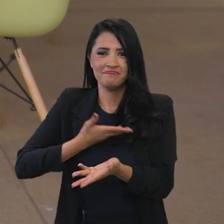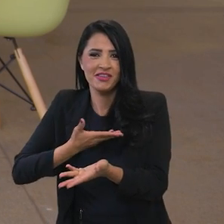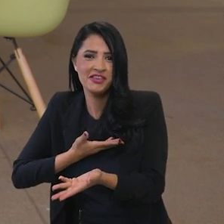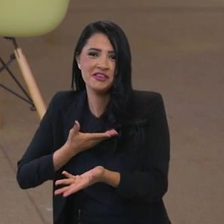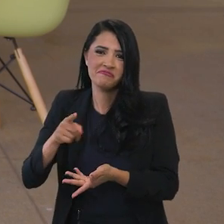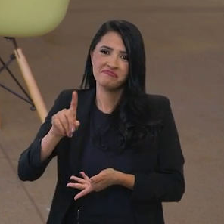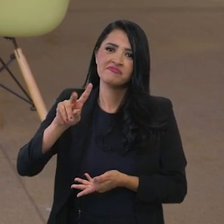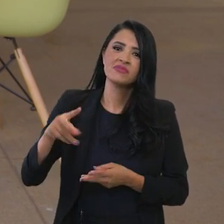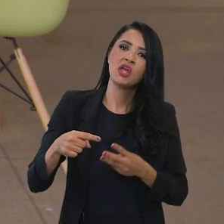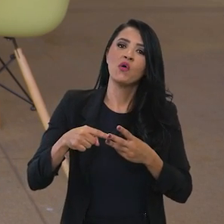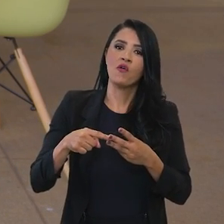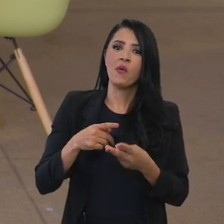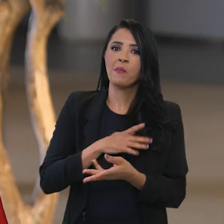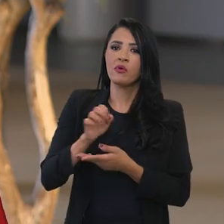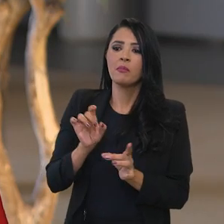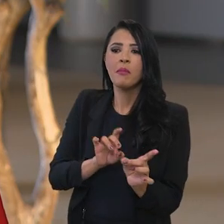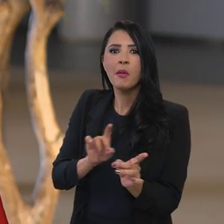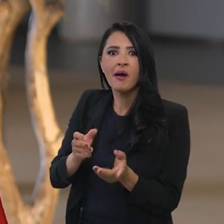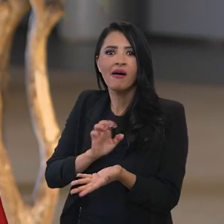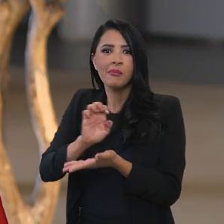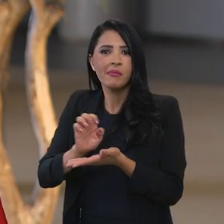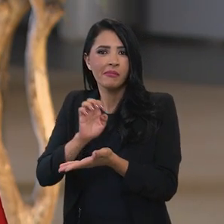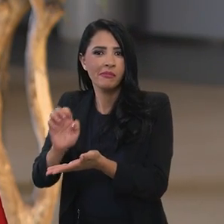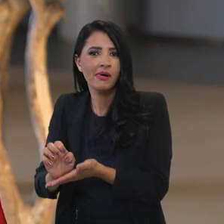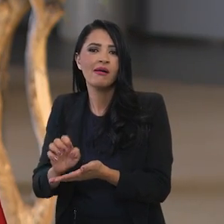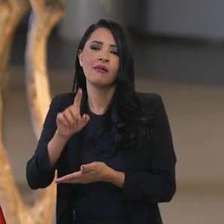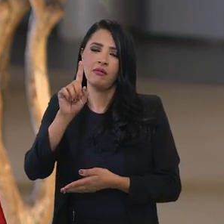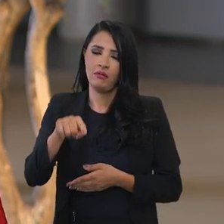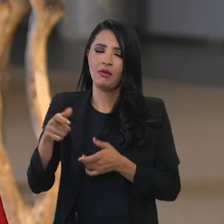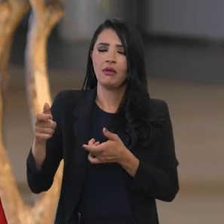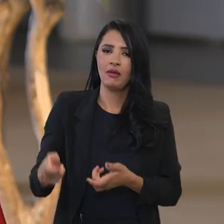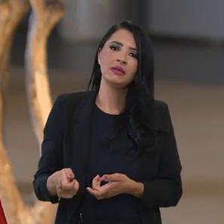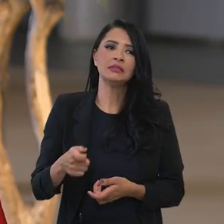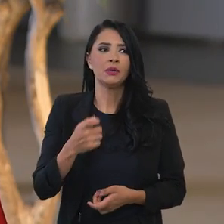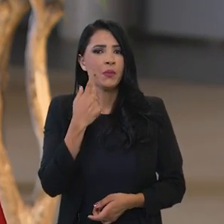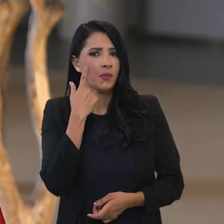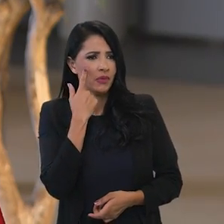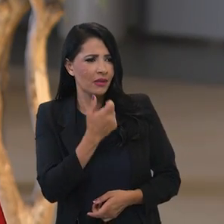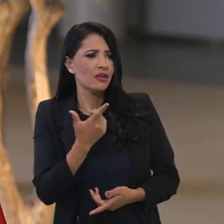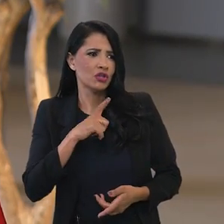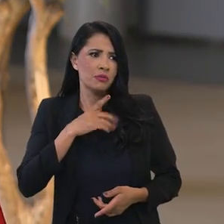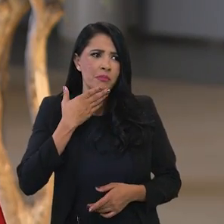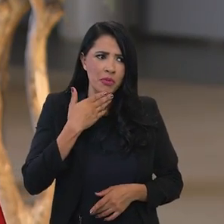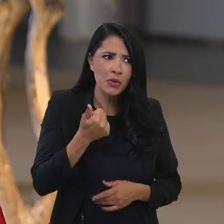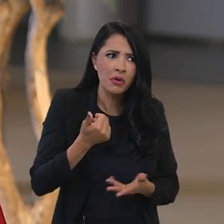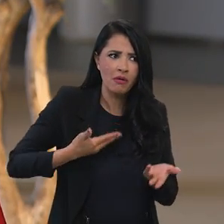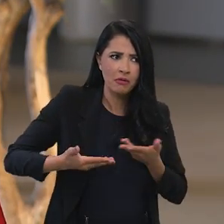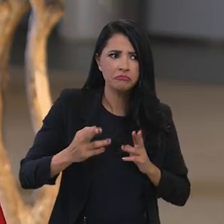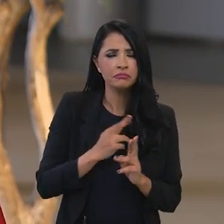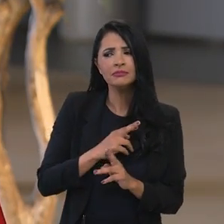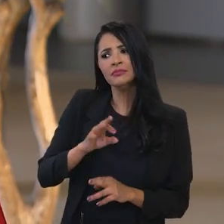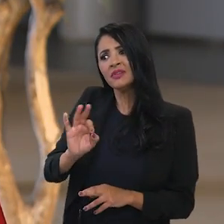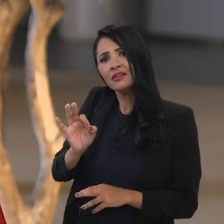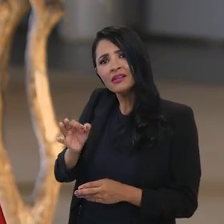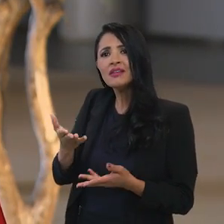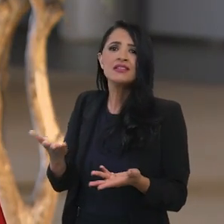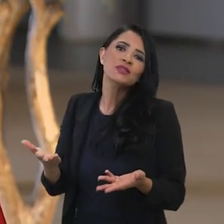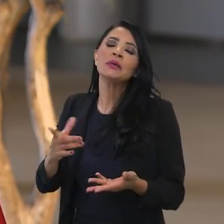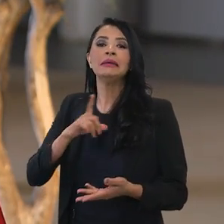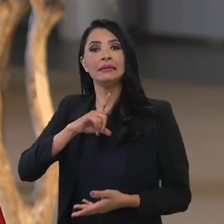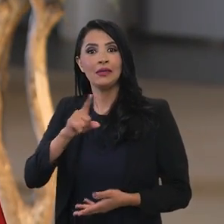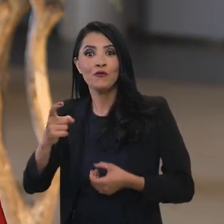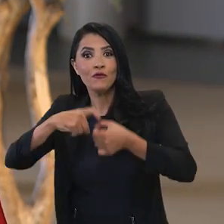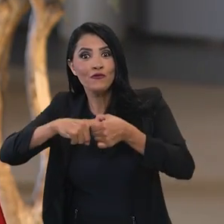retomar o diálogo é fundamental. O presidente também, em uma viagem dessas que ele fez recentemente a Portugal, ele disse que uma meta era